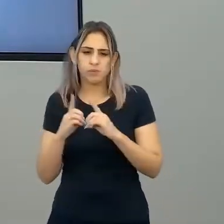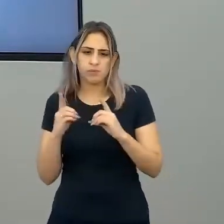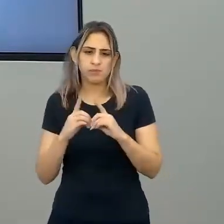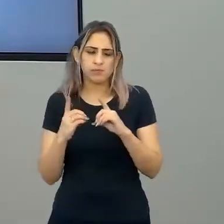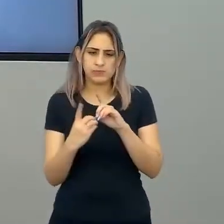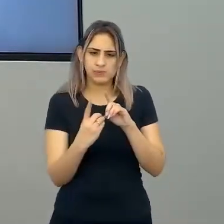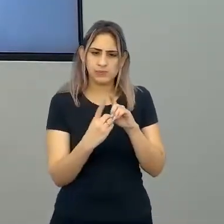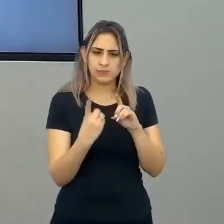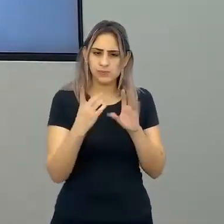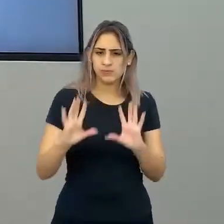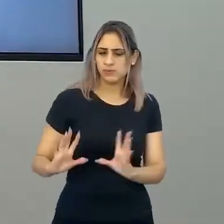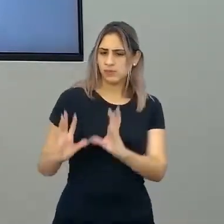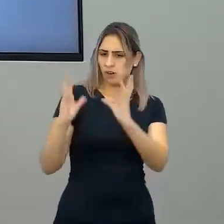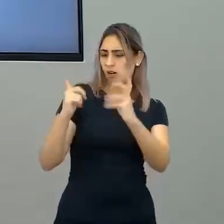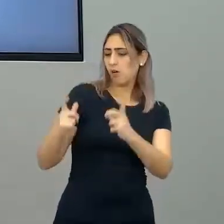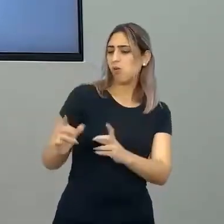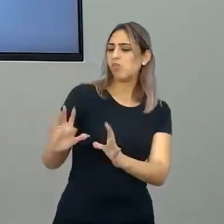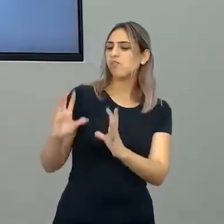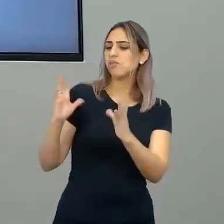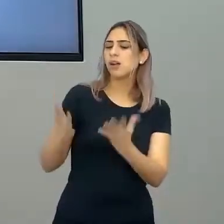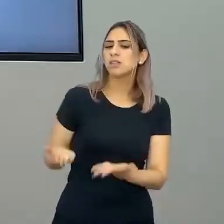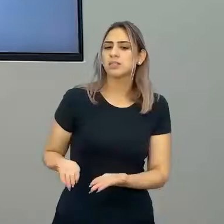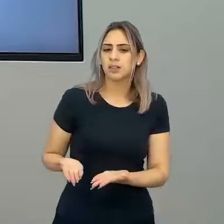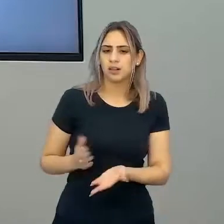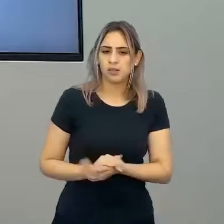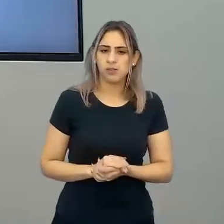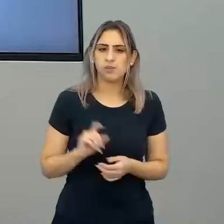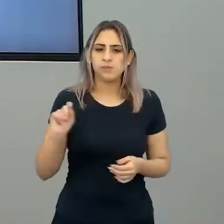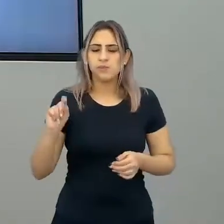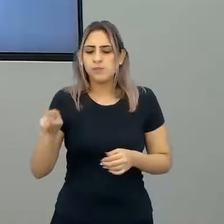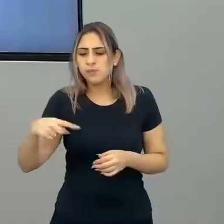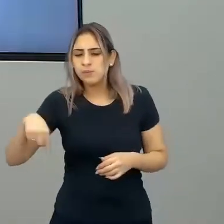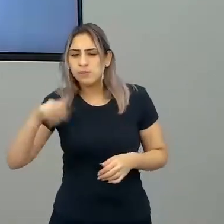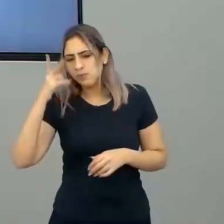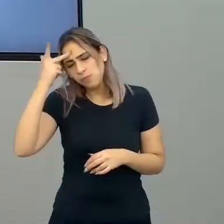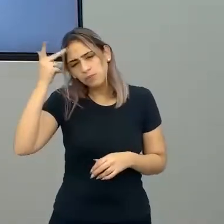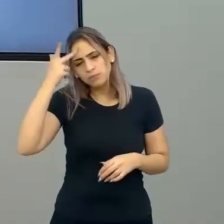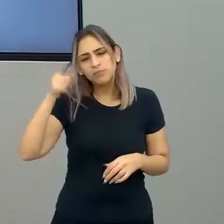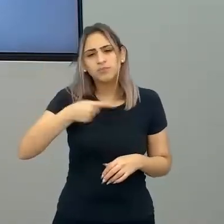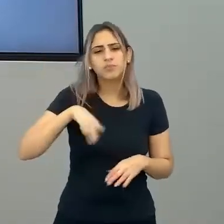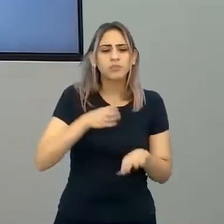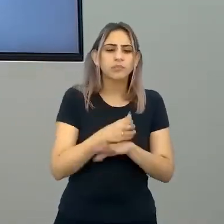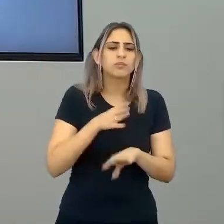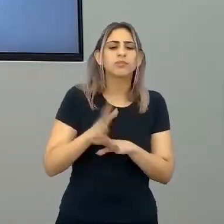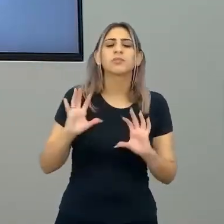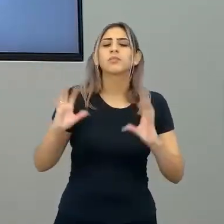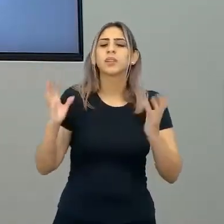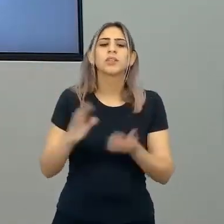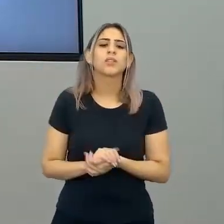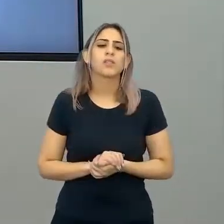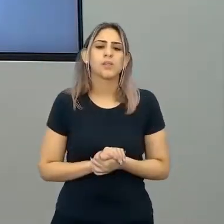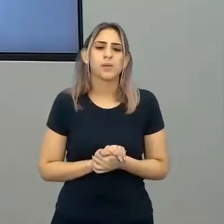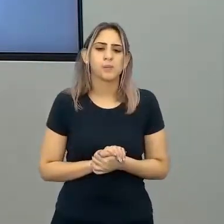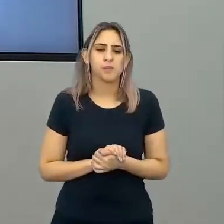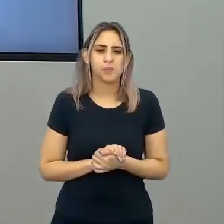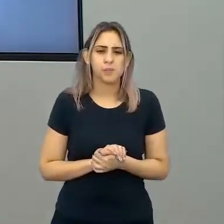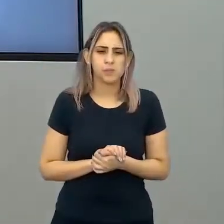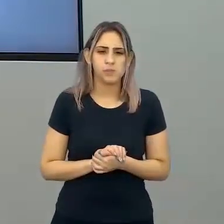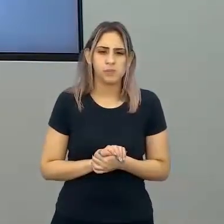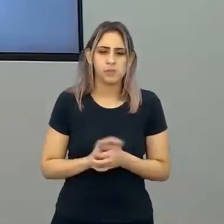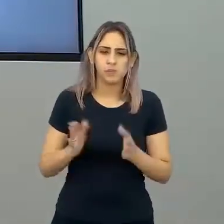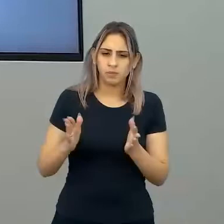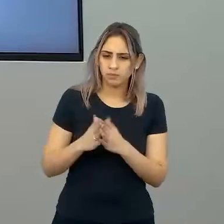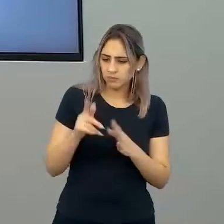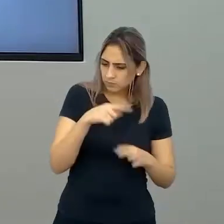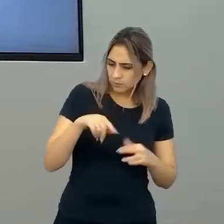Eu fui para uma festa. Aonde é essa festa? Quem são, normalmente, as pessoas que frequentam essa festa? Ou, tipo, peça do